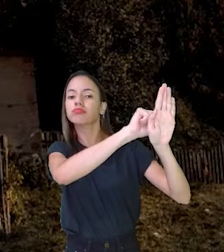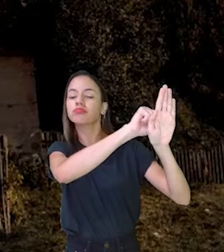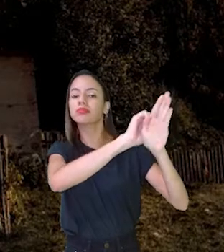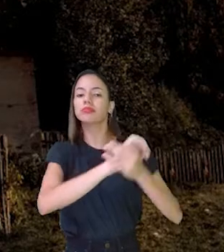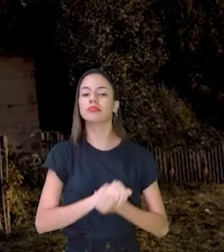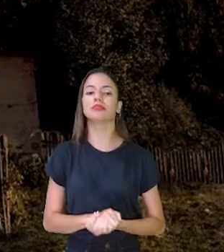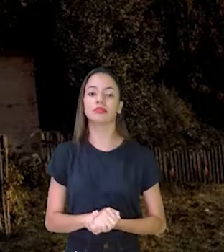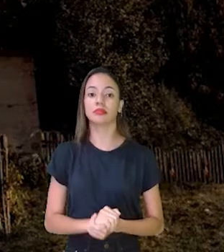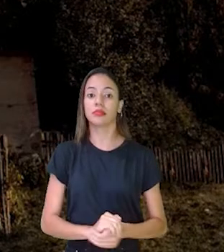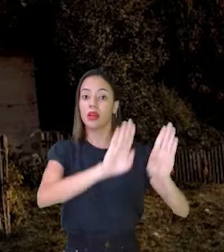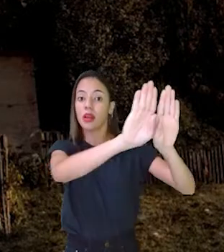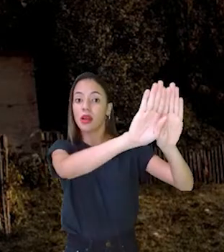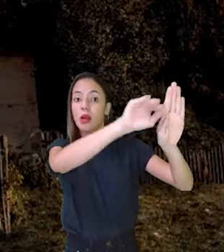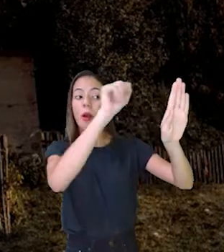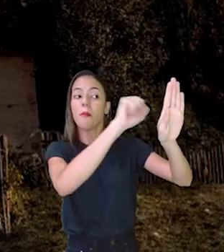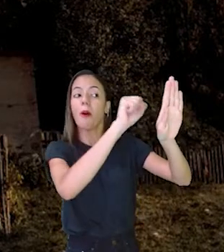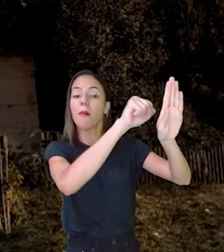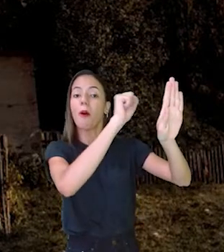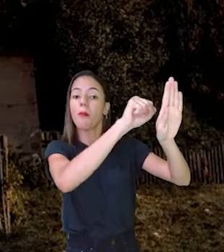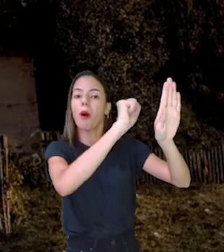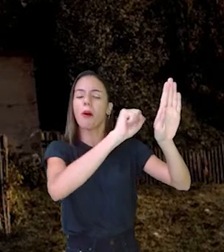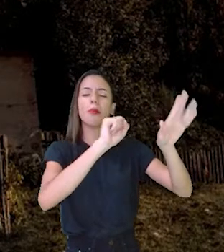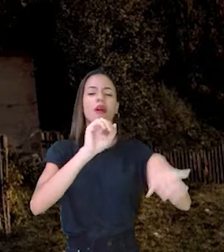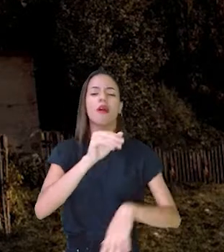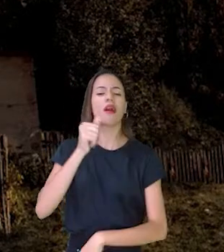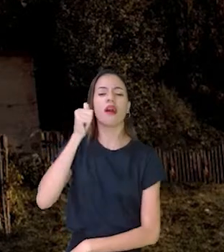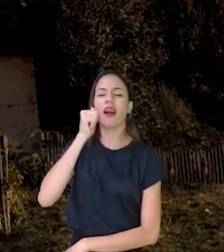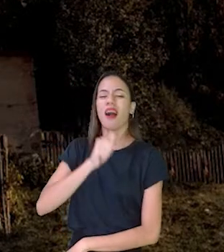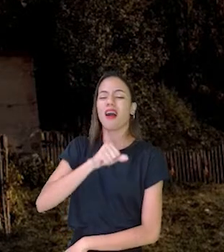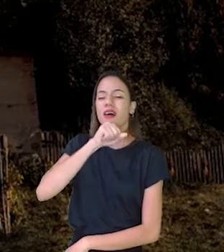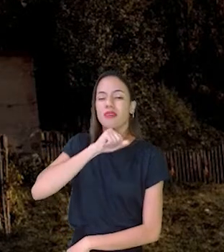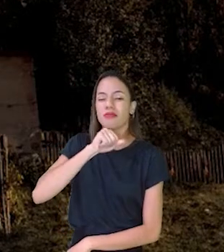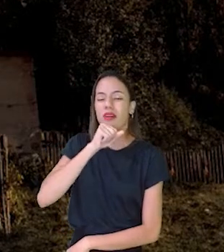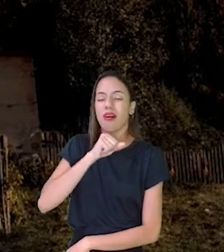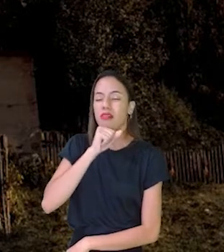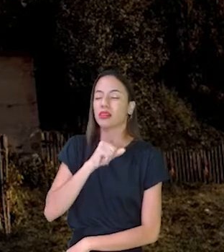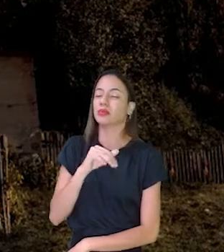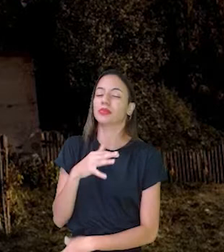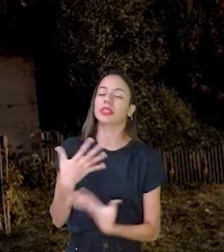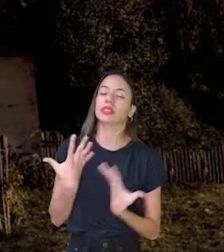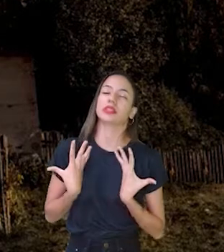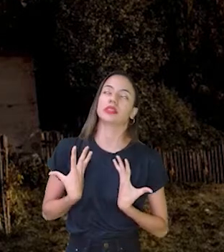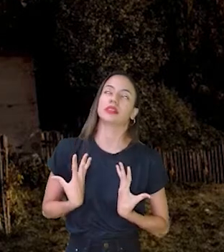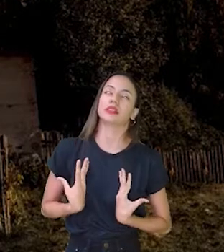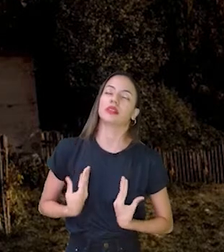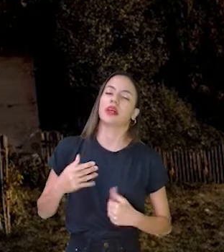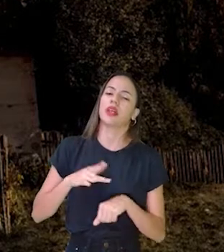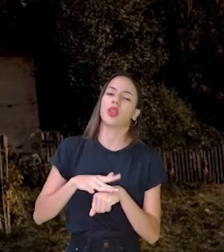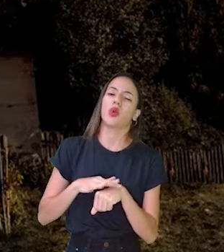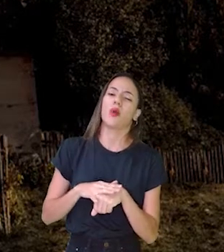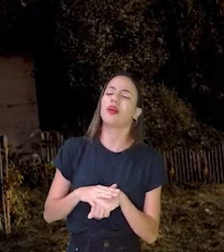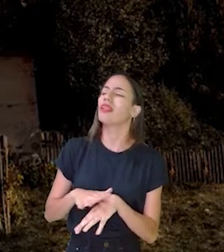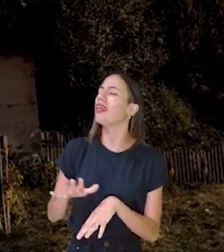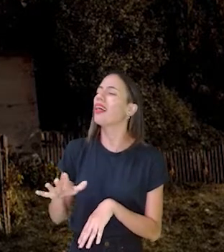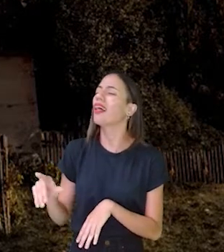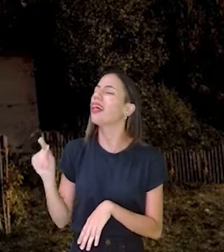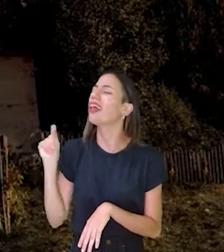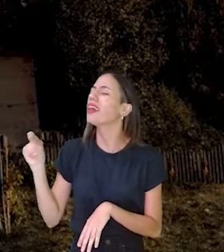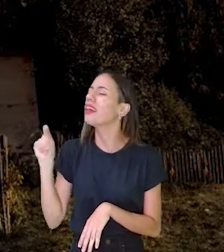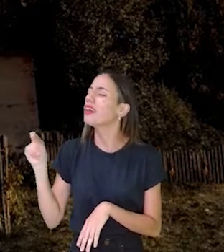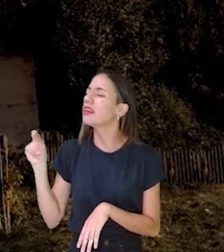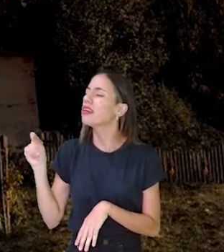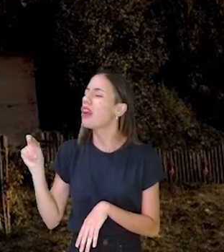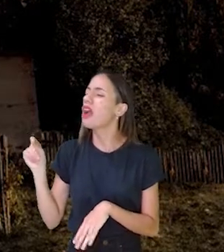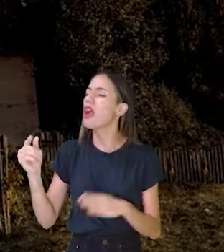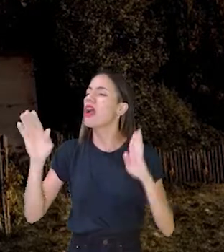Bateu na porta E a vovózinha cansada Coitada Quando ela tava o dodói Quem é? E